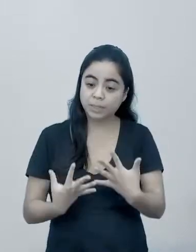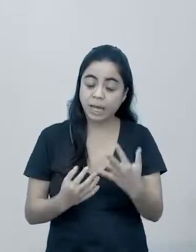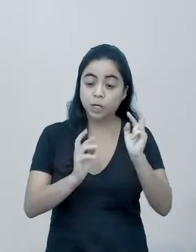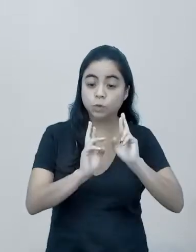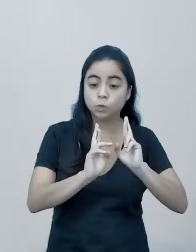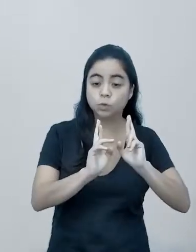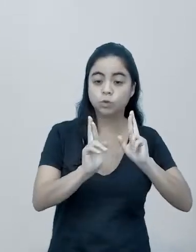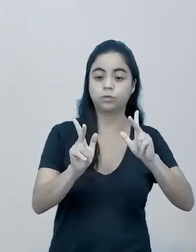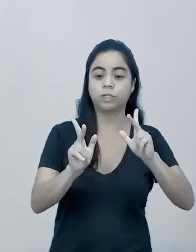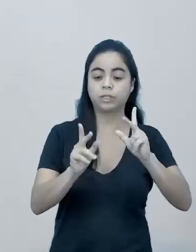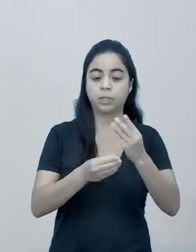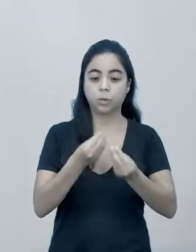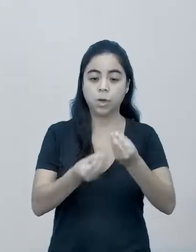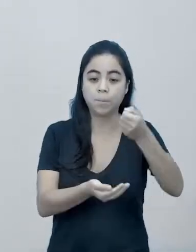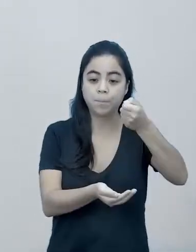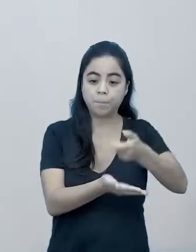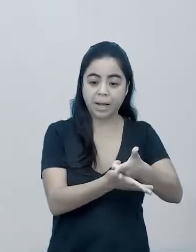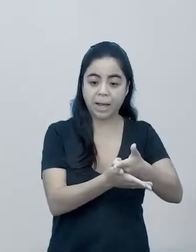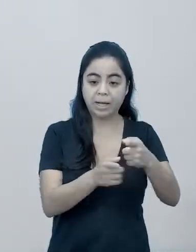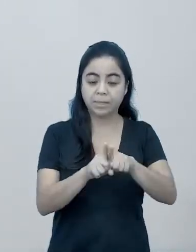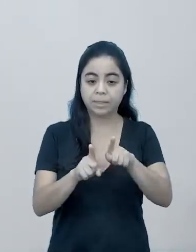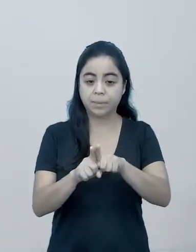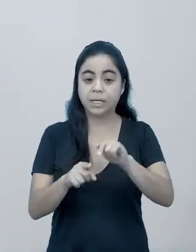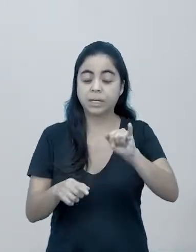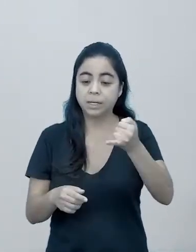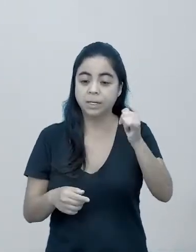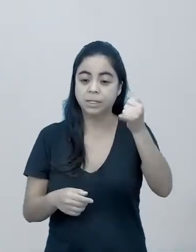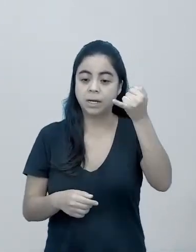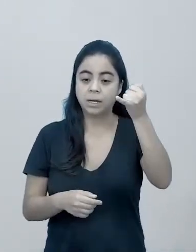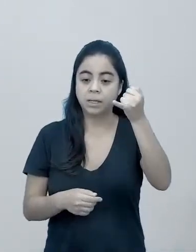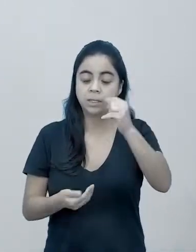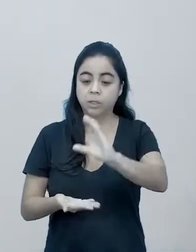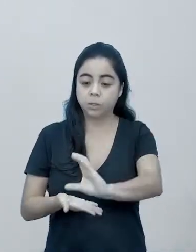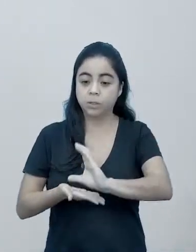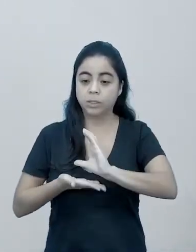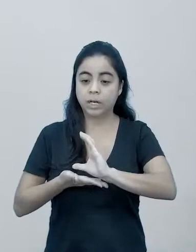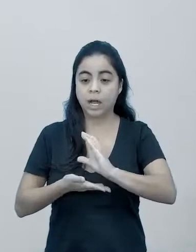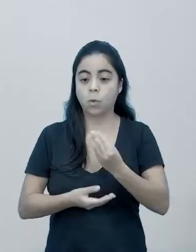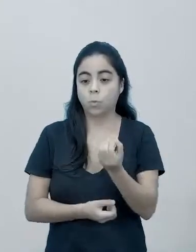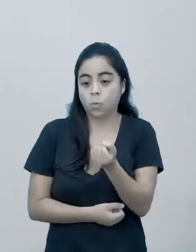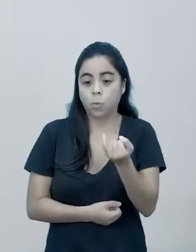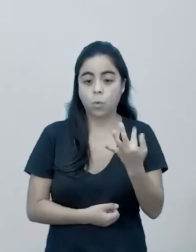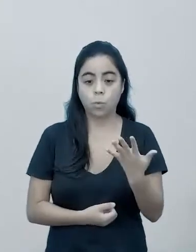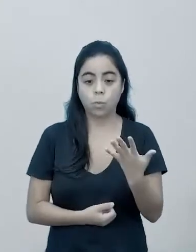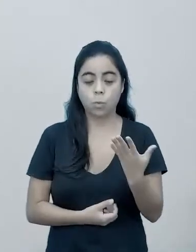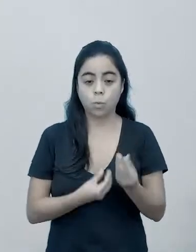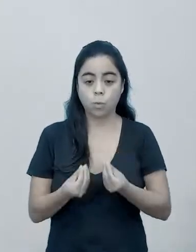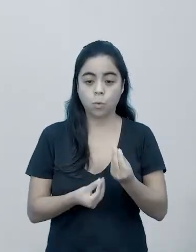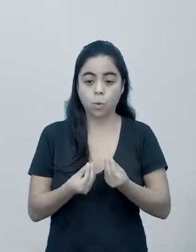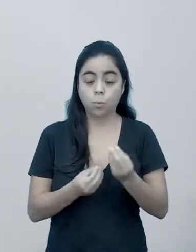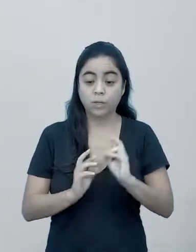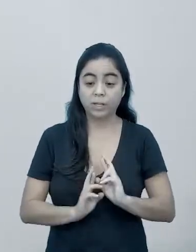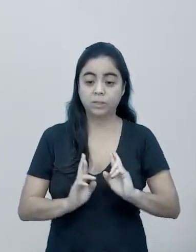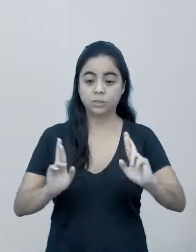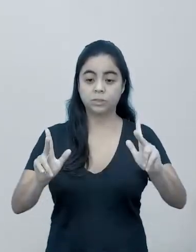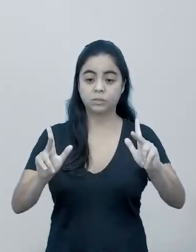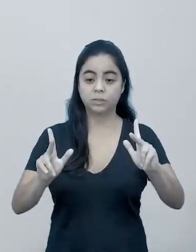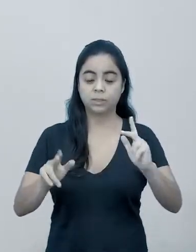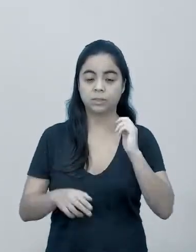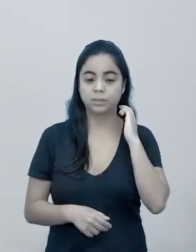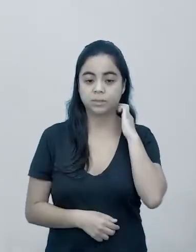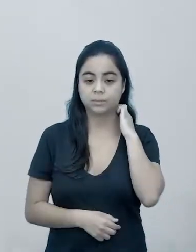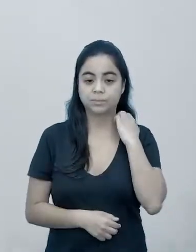diferença do pagar e do ganhar sobre o juros sobre juros, vocês vão ver aí a diferença, como que